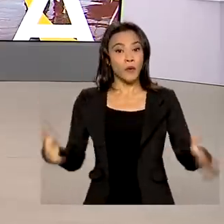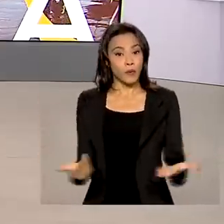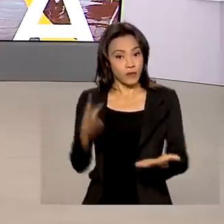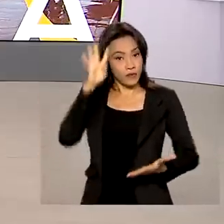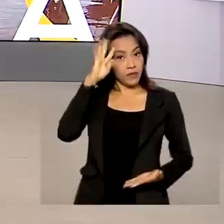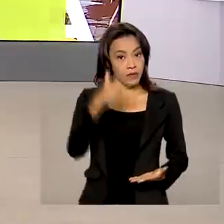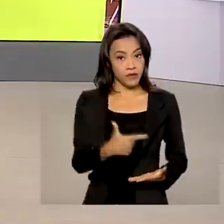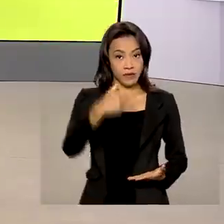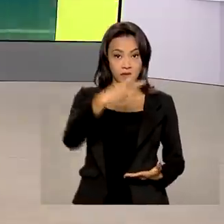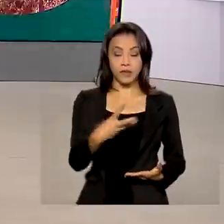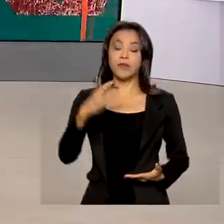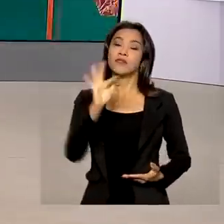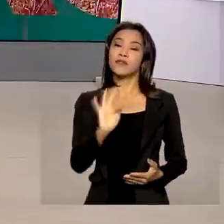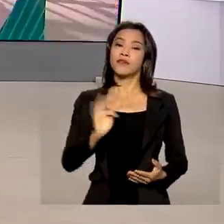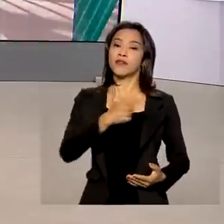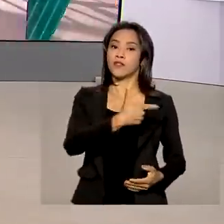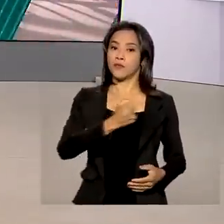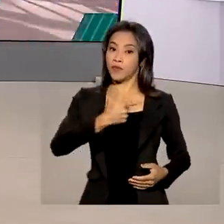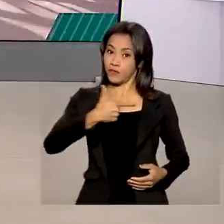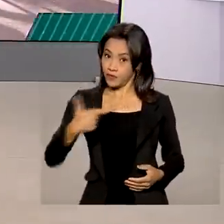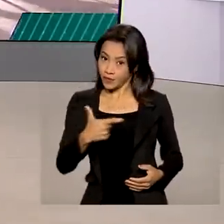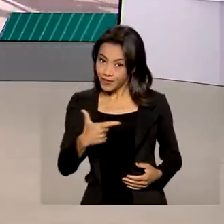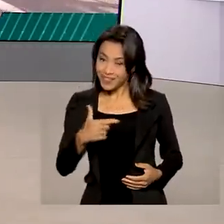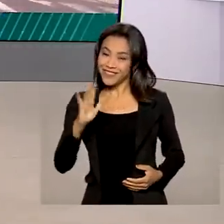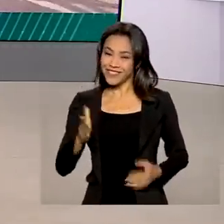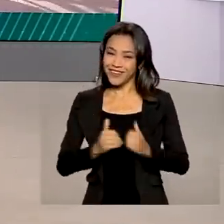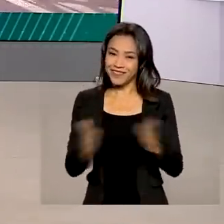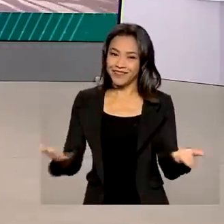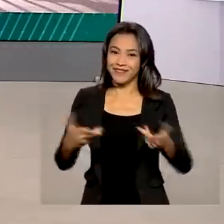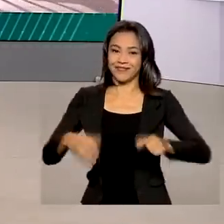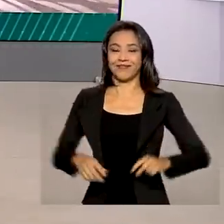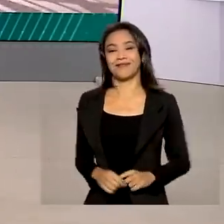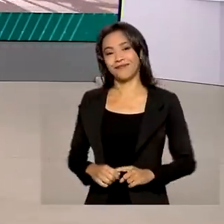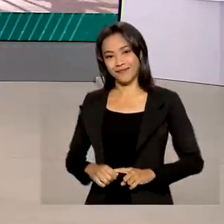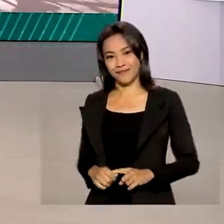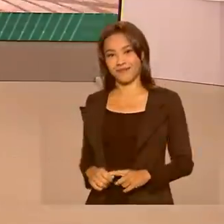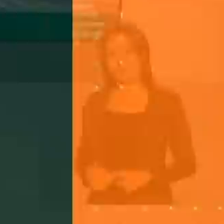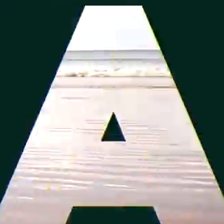-feira, 23 de fevereiro de 2022, já está começando.